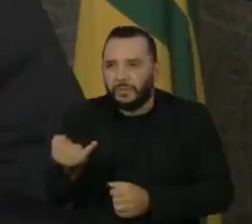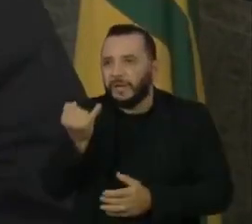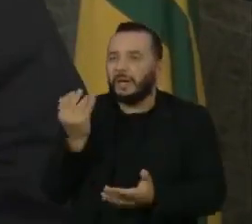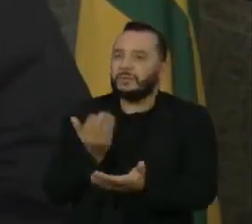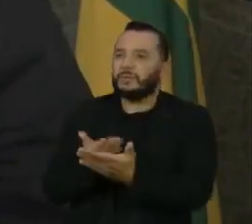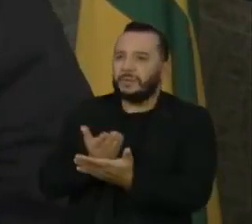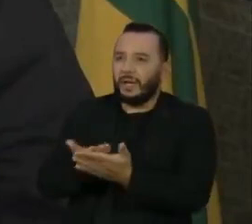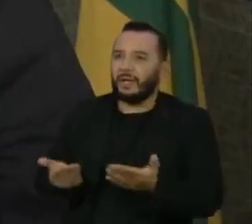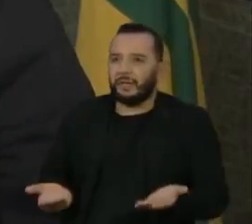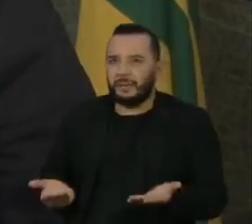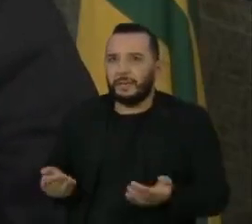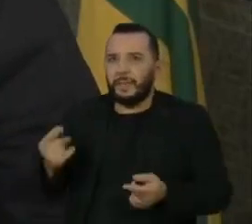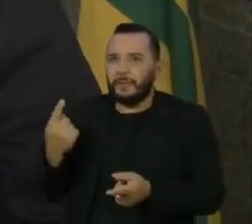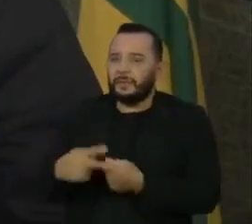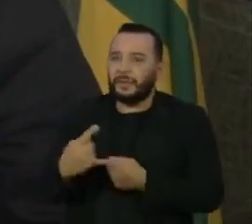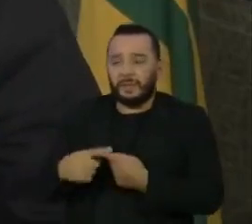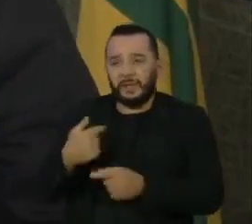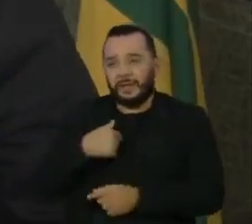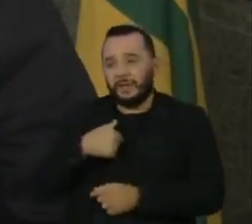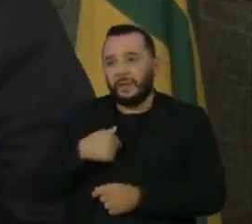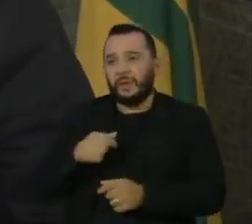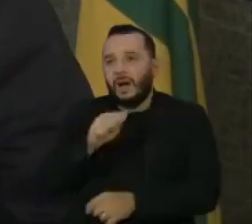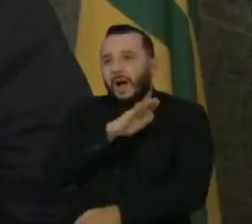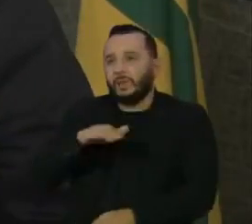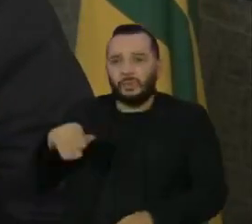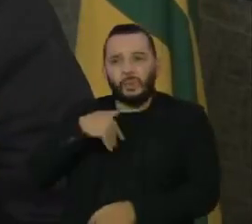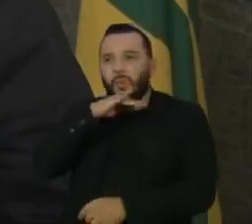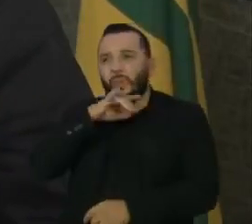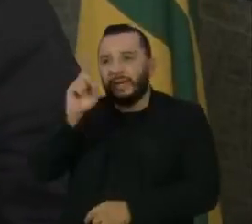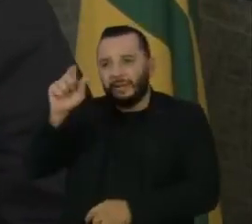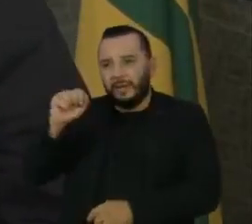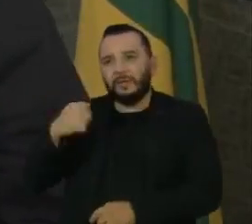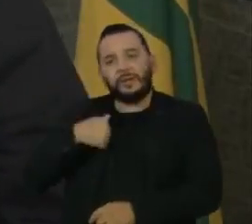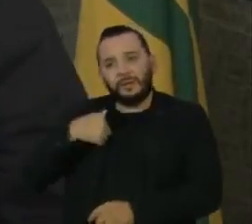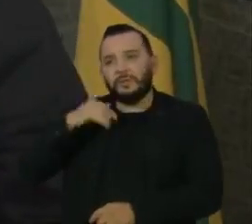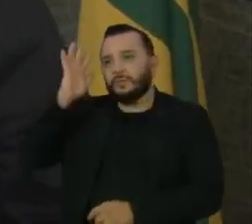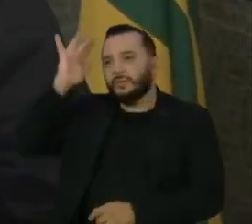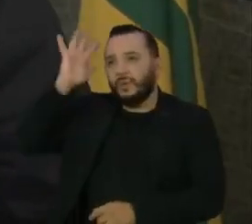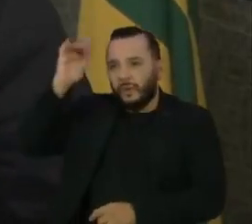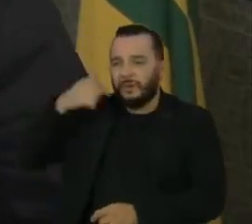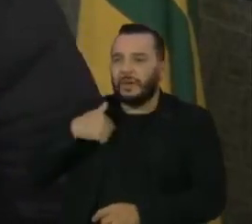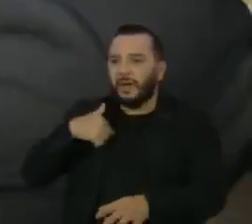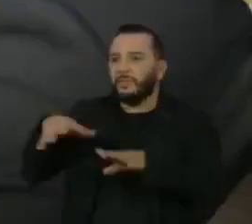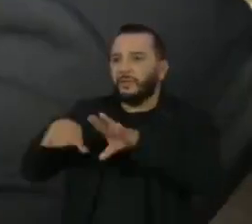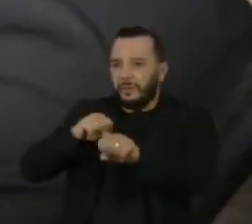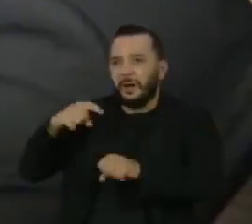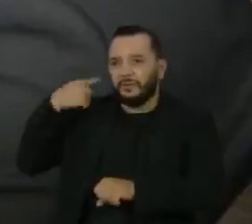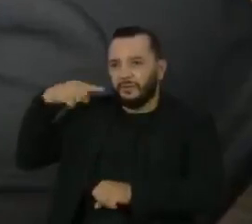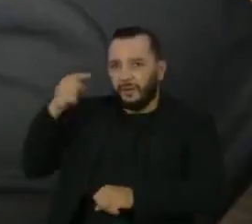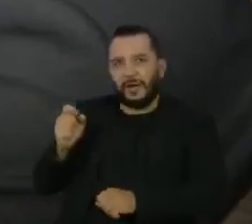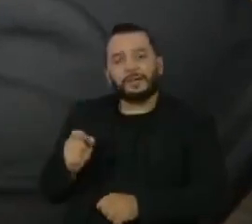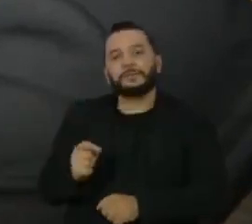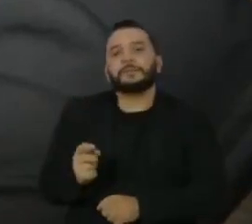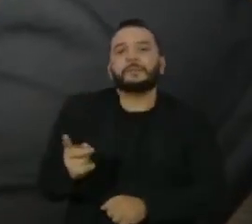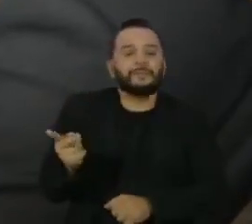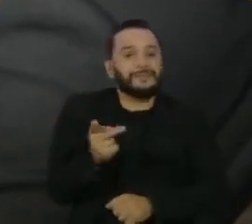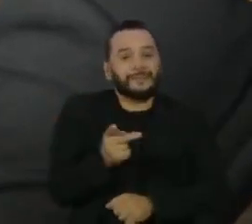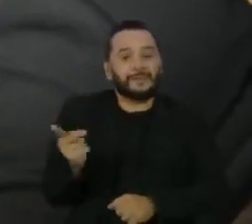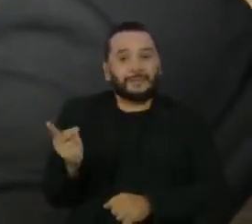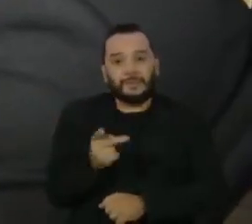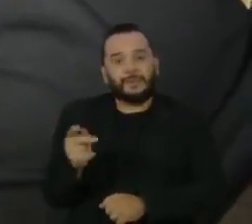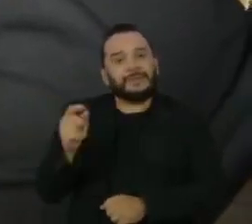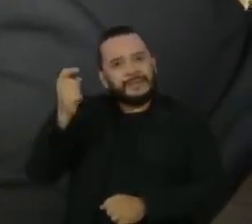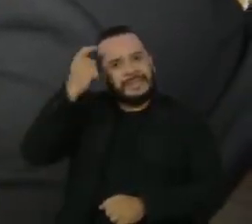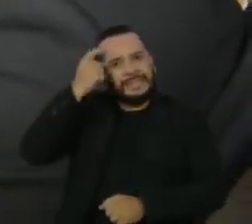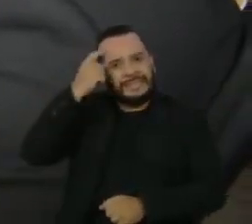sou um aluno ruim. E acabei contando a ele que eu tenho um sonho de me formar em Direito. O que eles não imaginavam